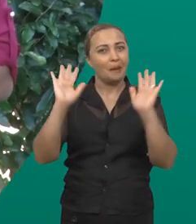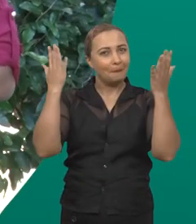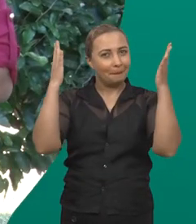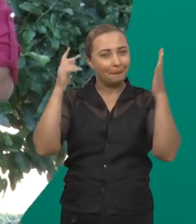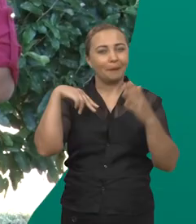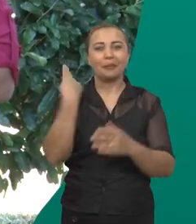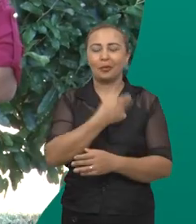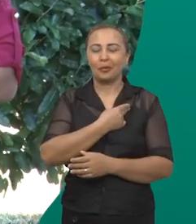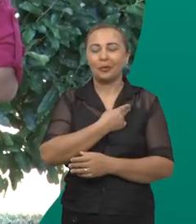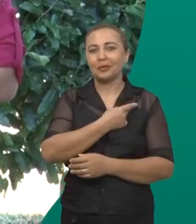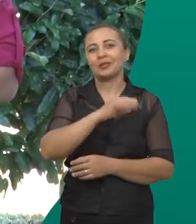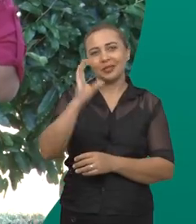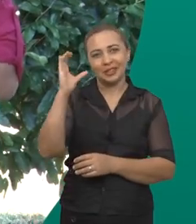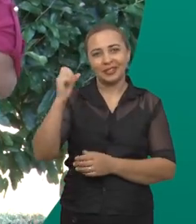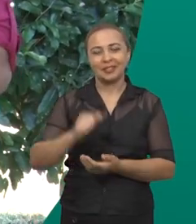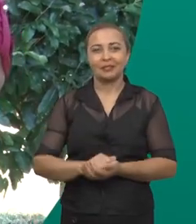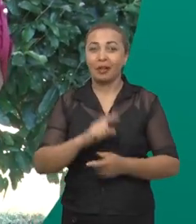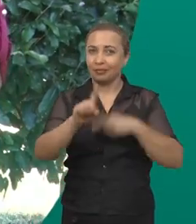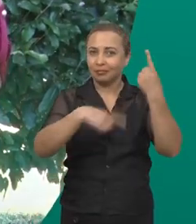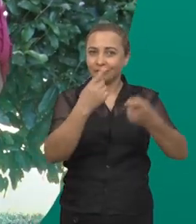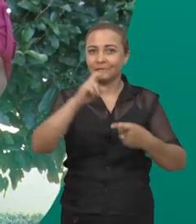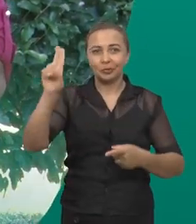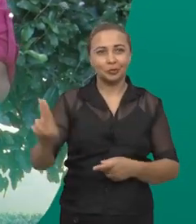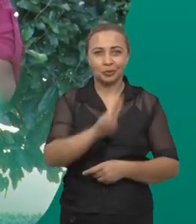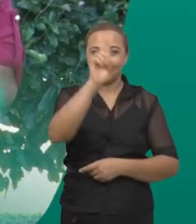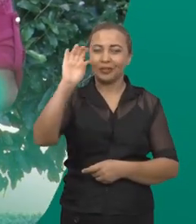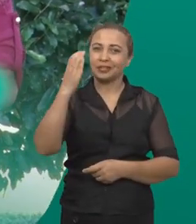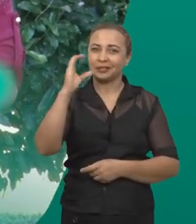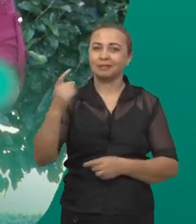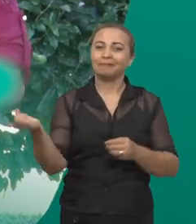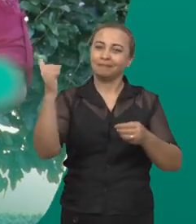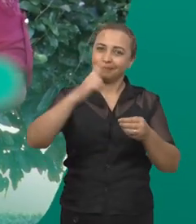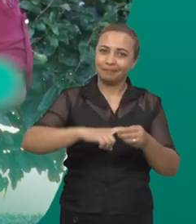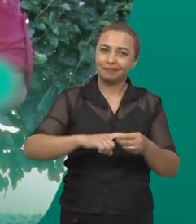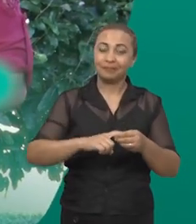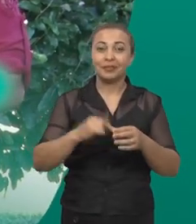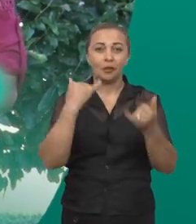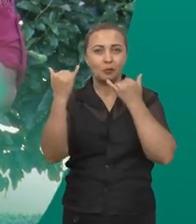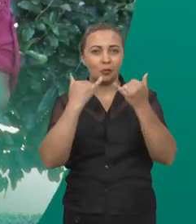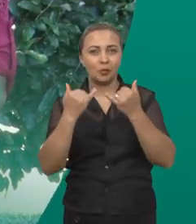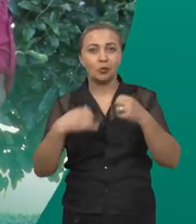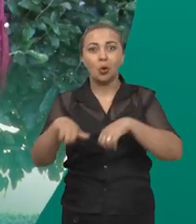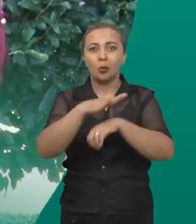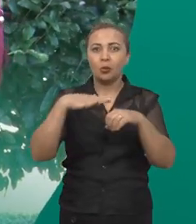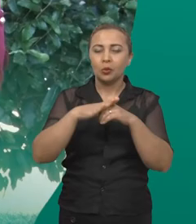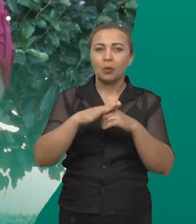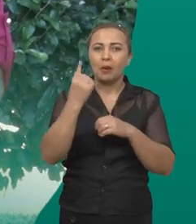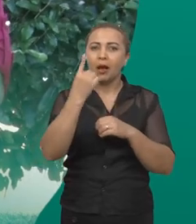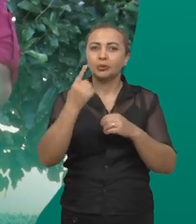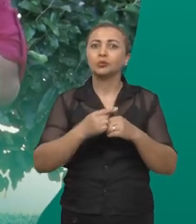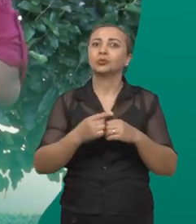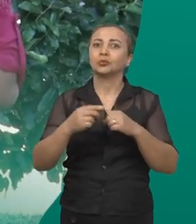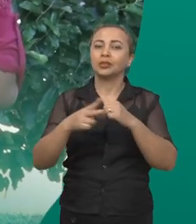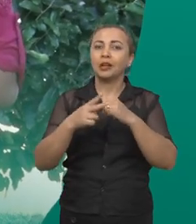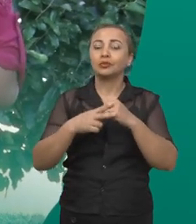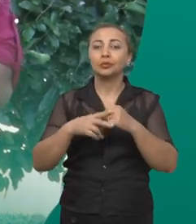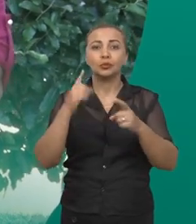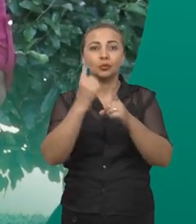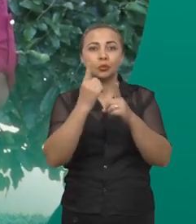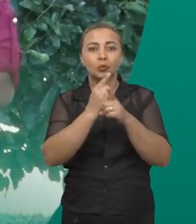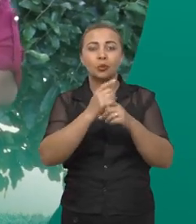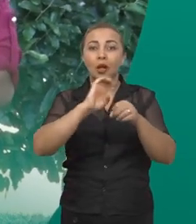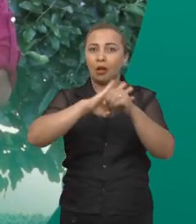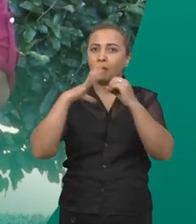Parabéns aos nossos cientistas. E daqui a pouco, o Univerciência volta trazendo informações a respeito da descoberta de mais um teste